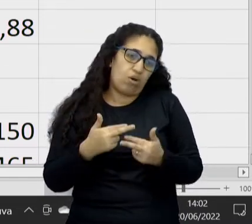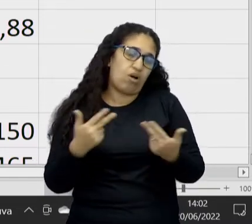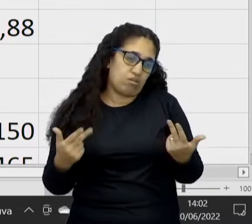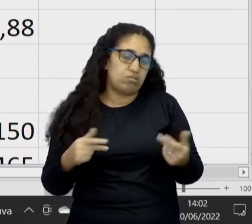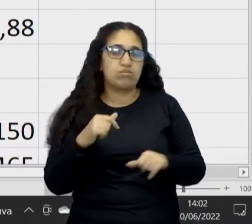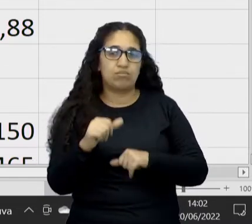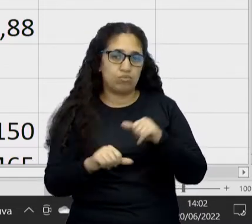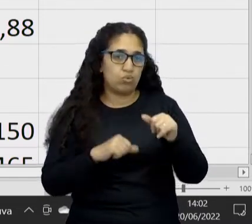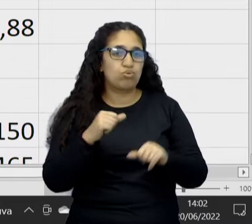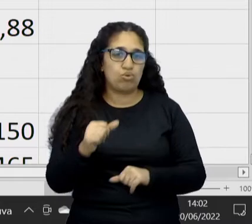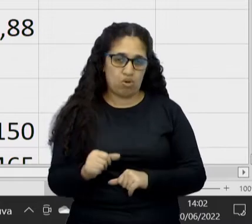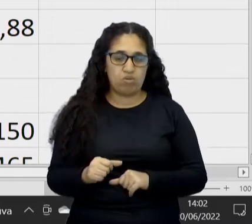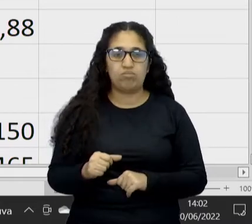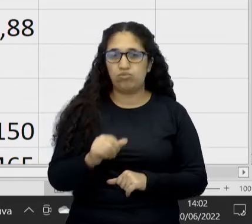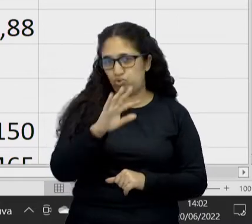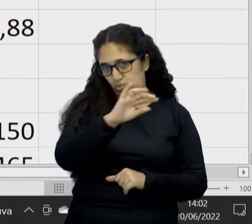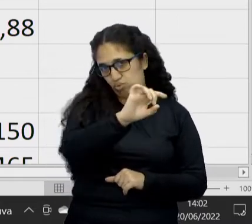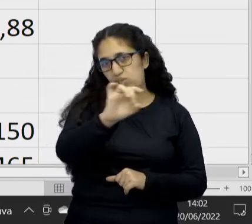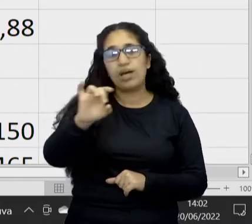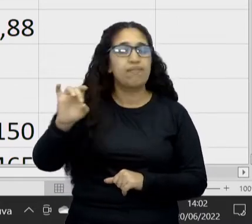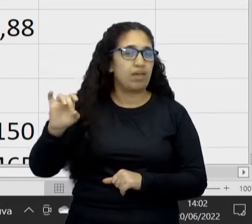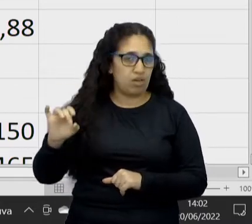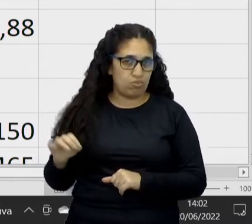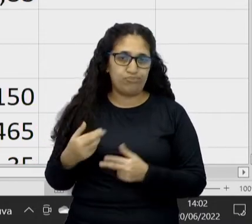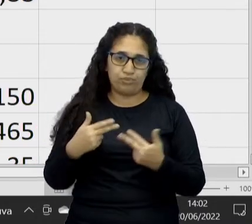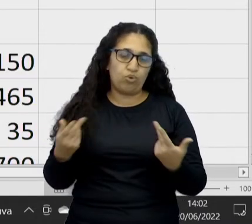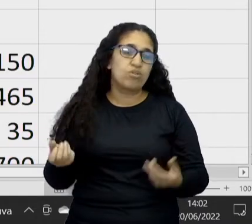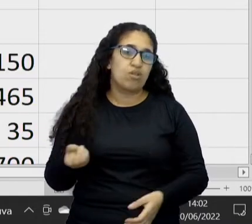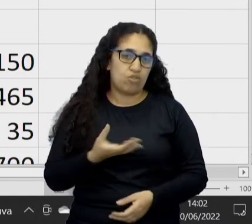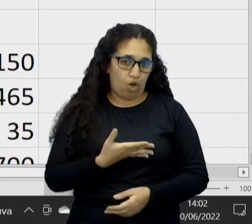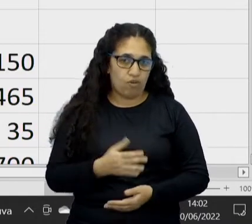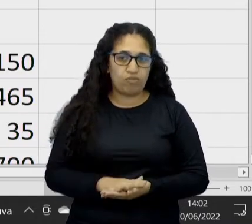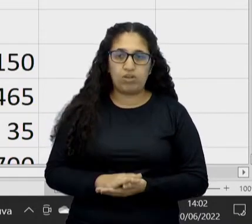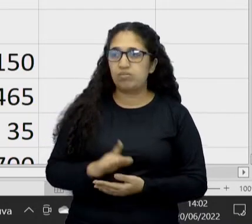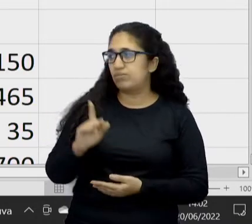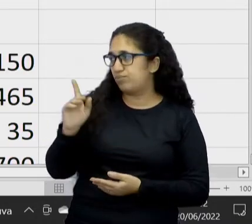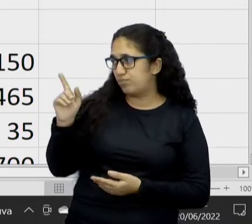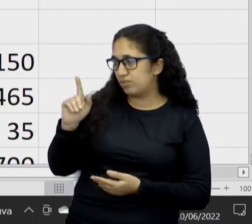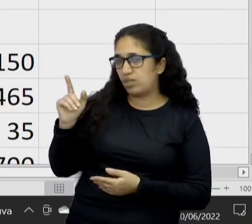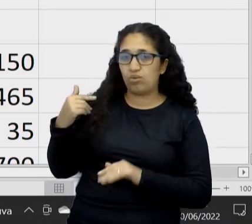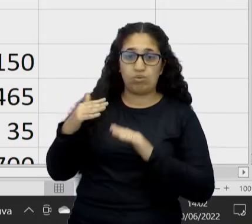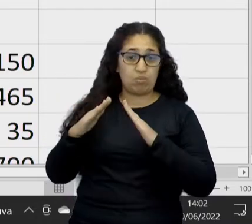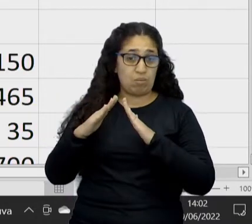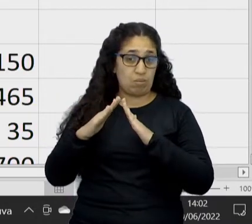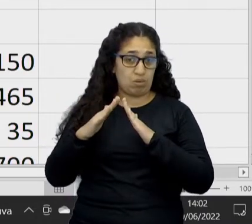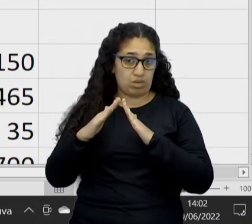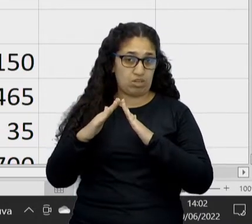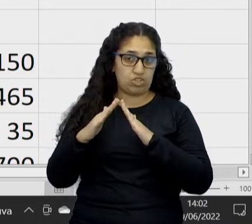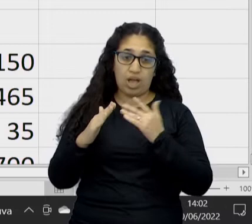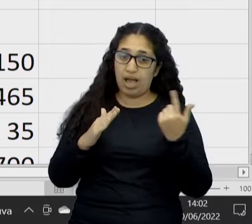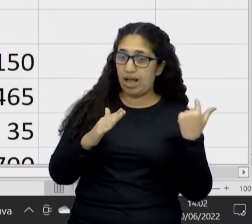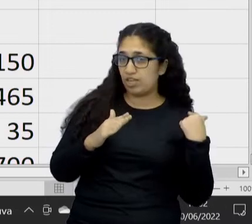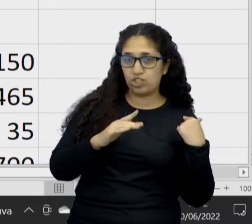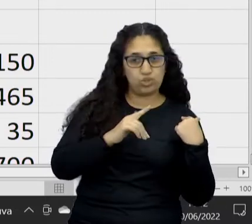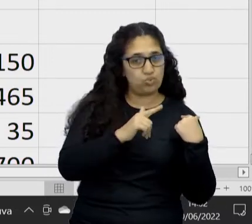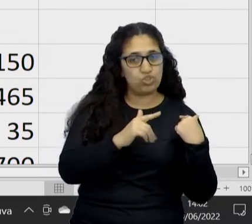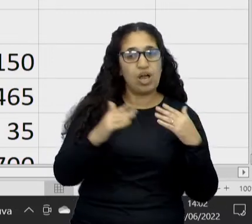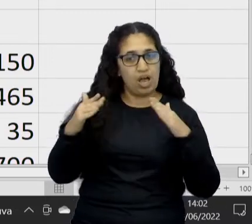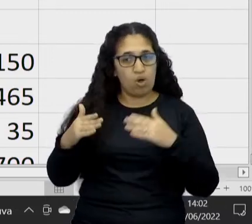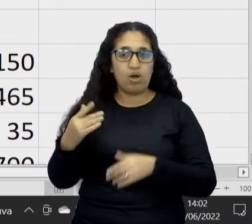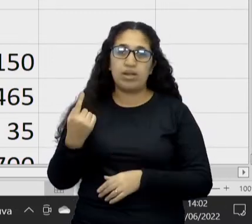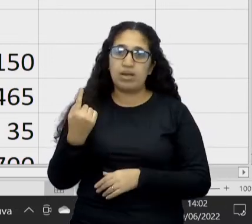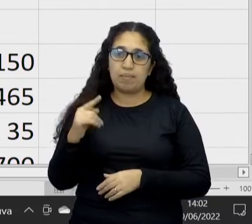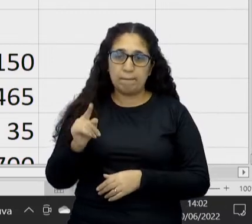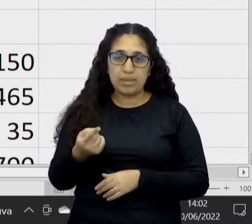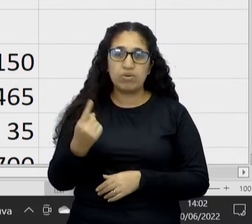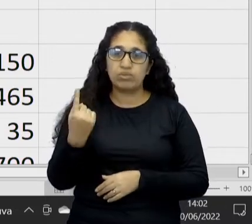veio mostrar coisas novas para nós. Então, com moradia, ela já não gastava nada, e agora ela está gastando R$1